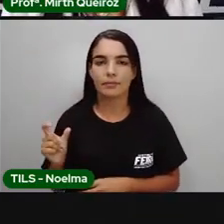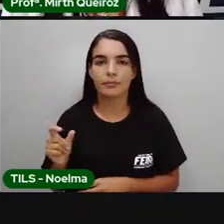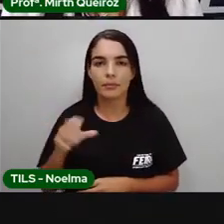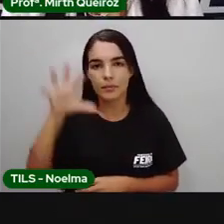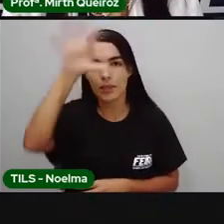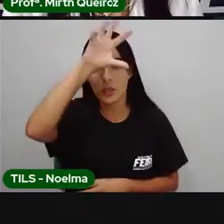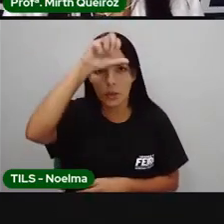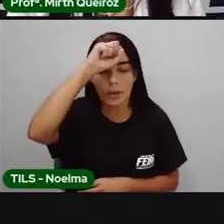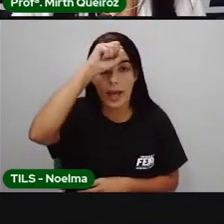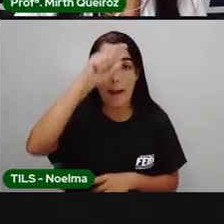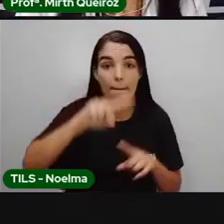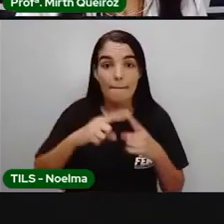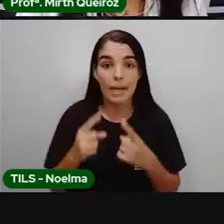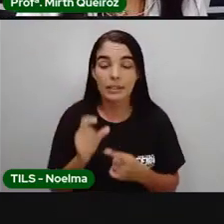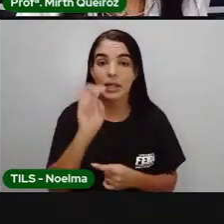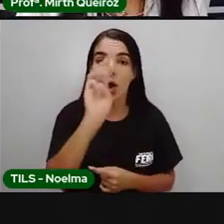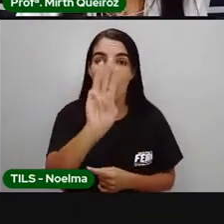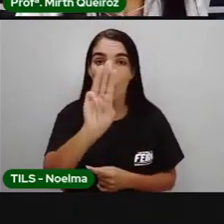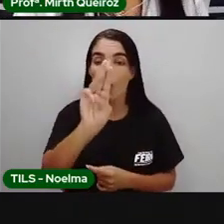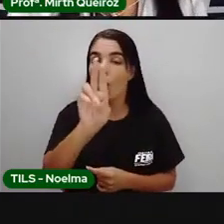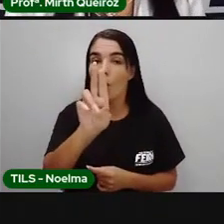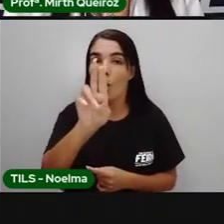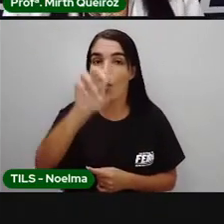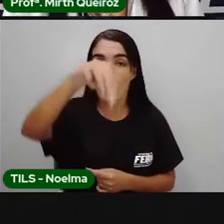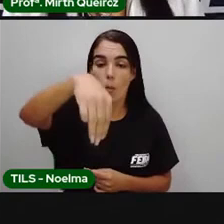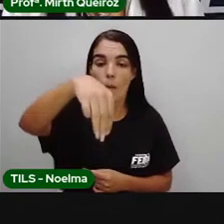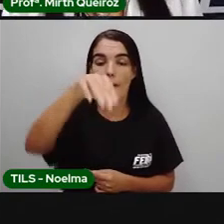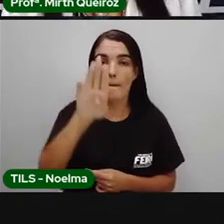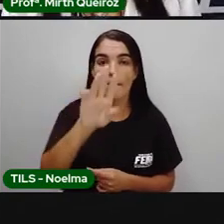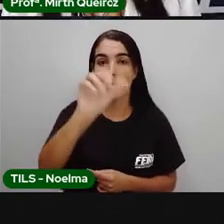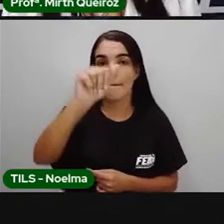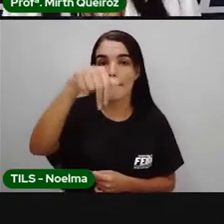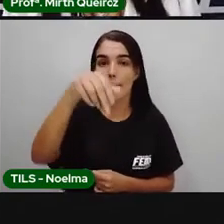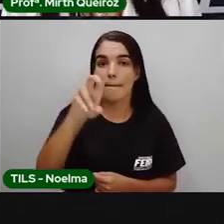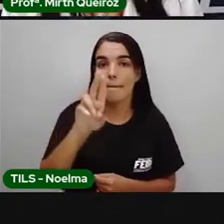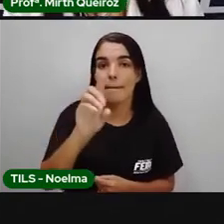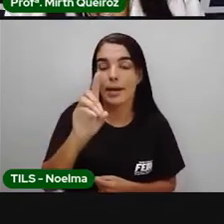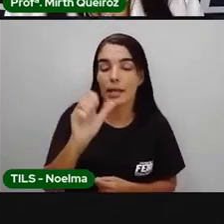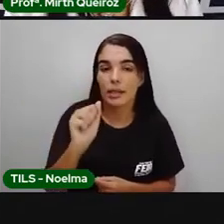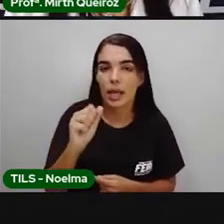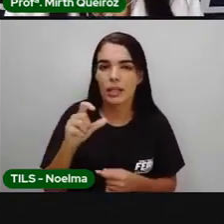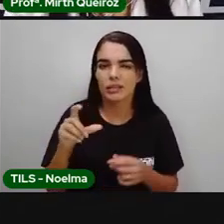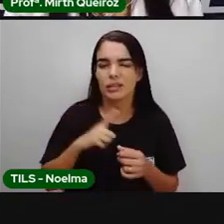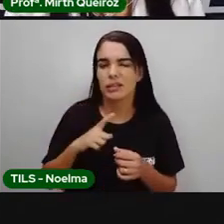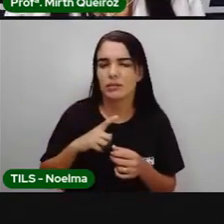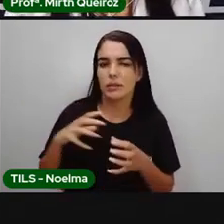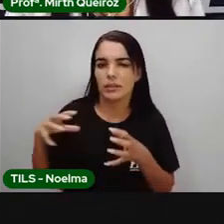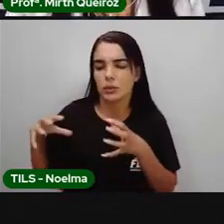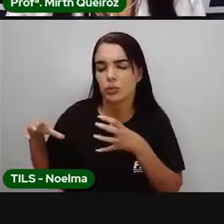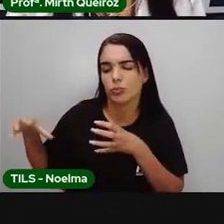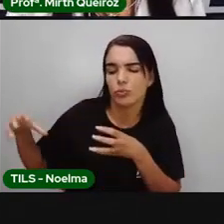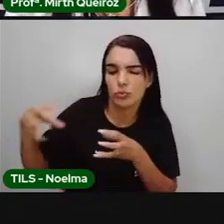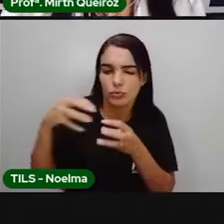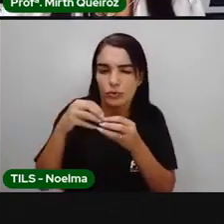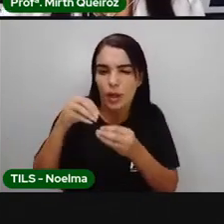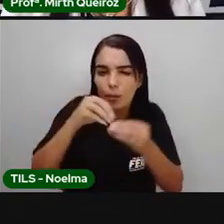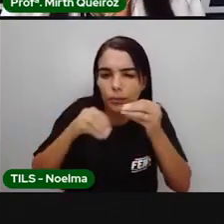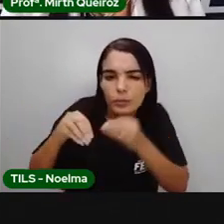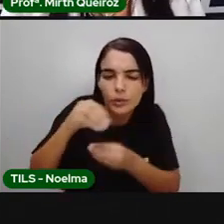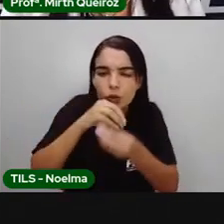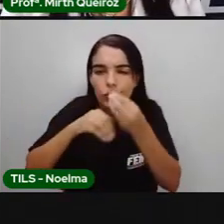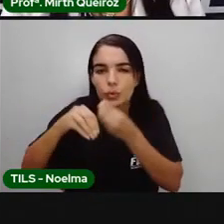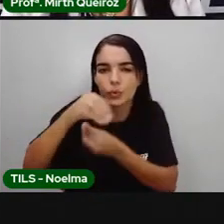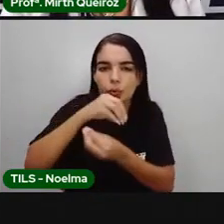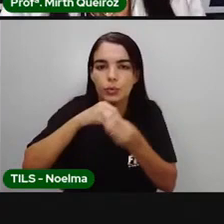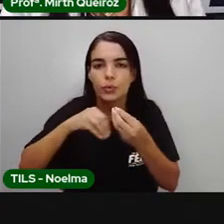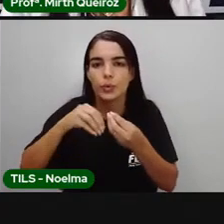mistura da religião africana com a brasileira, né? Então, incorpora práticas do